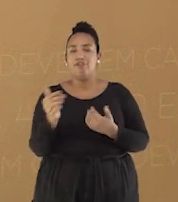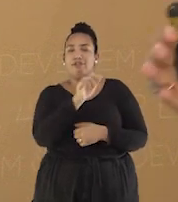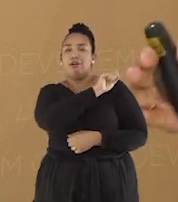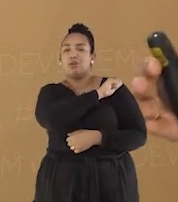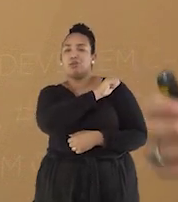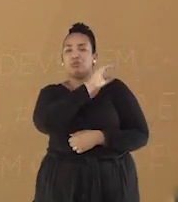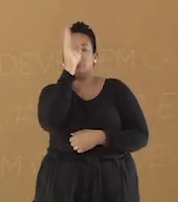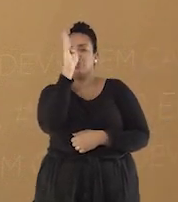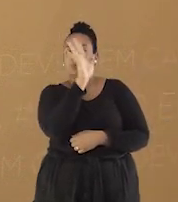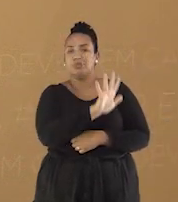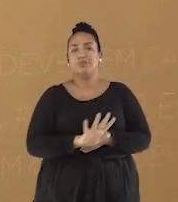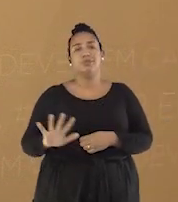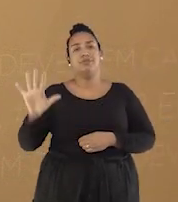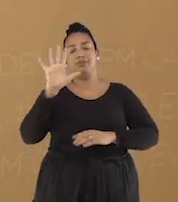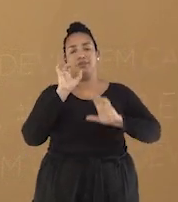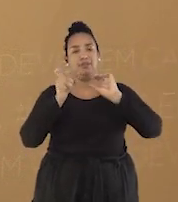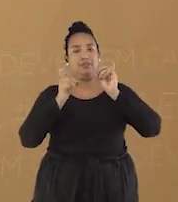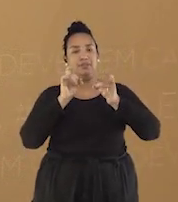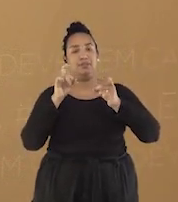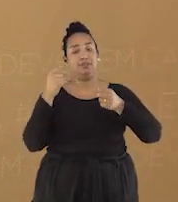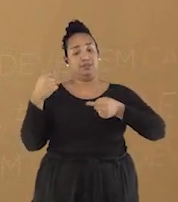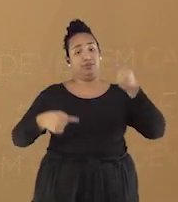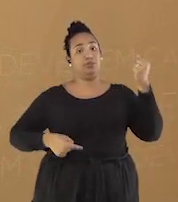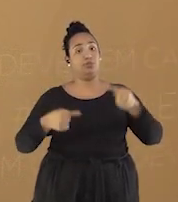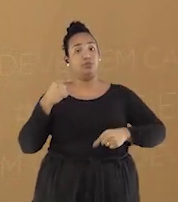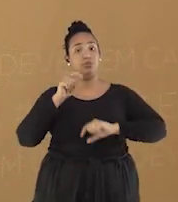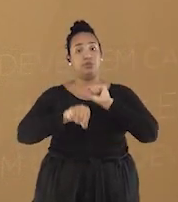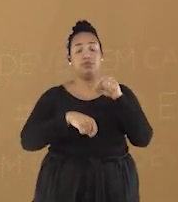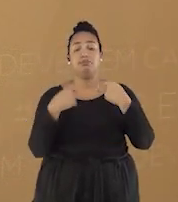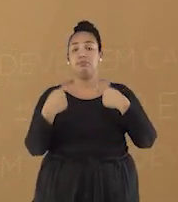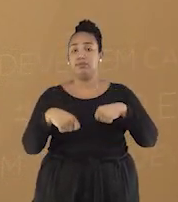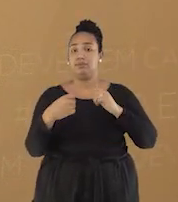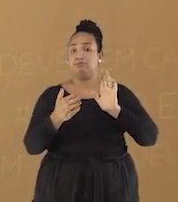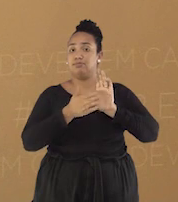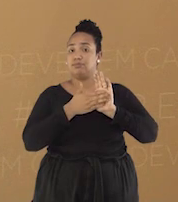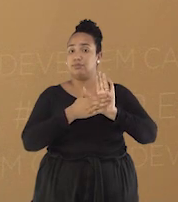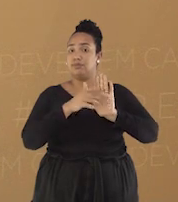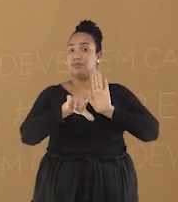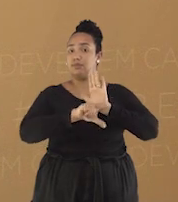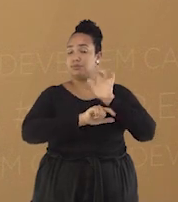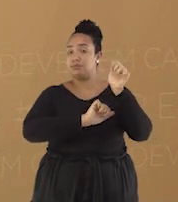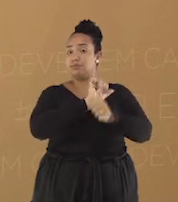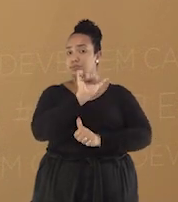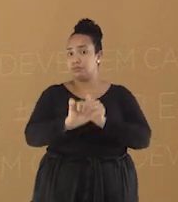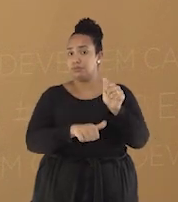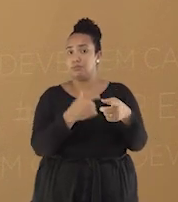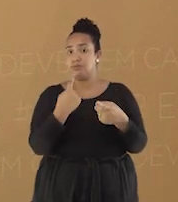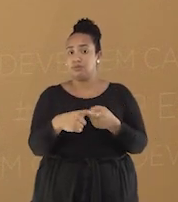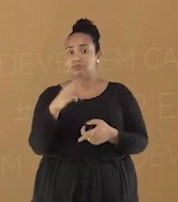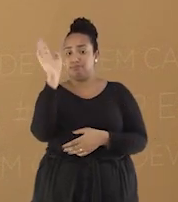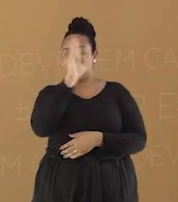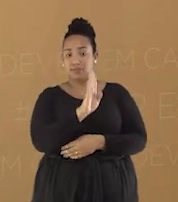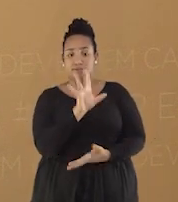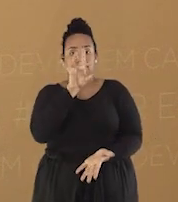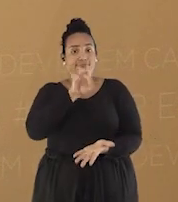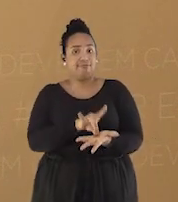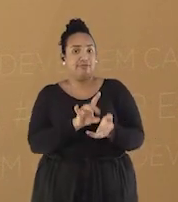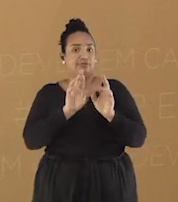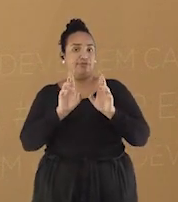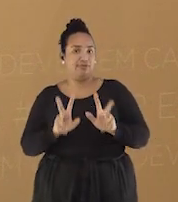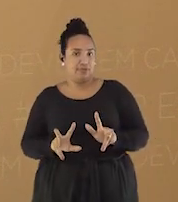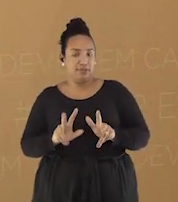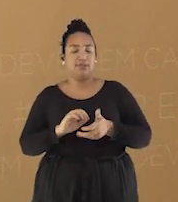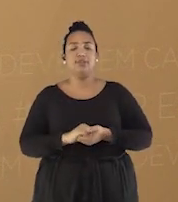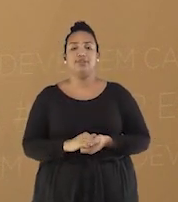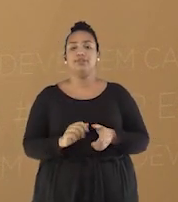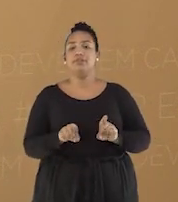partes do Brasil que debateram a necessidade das reformas a partir da compreensão da realidade brasileira, por meio de